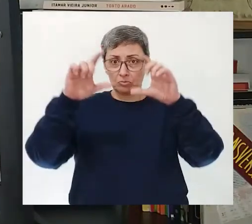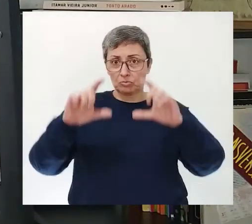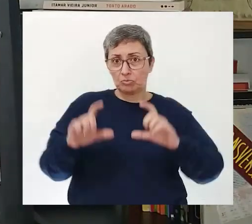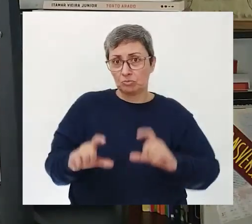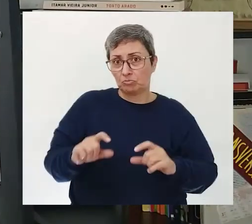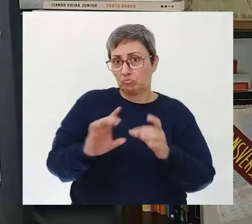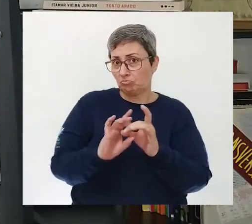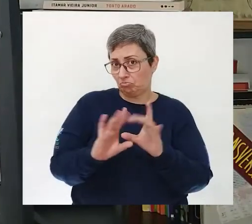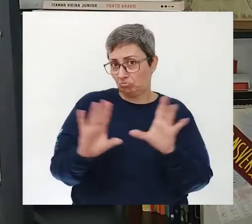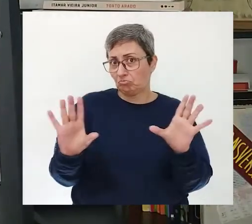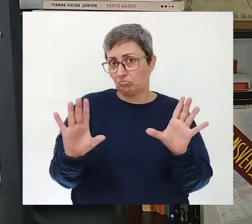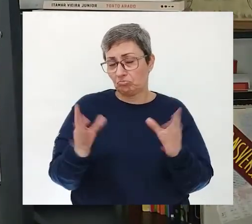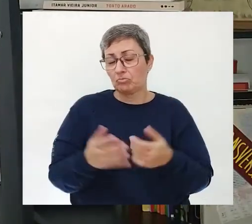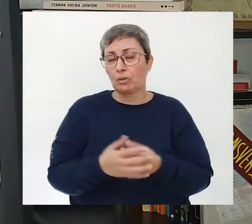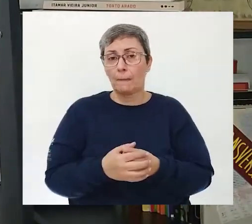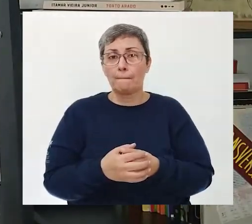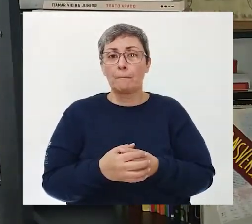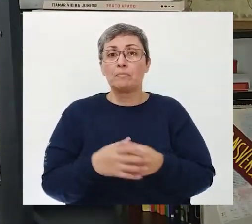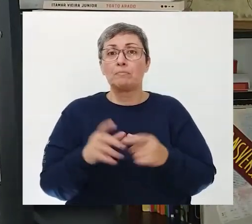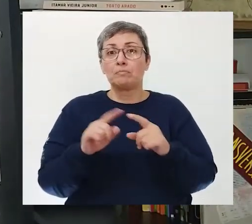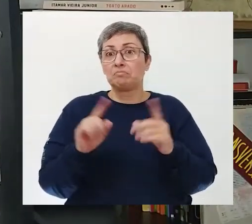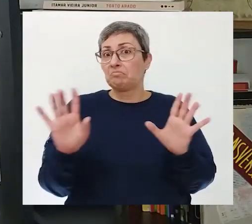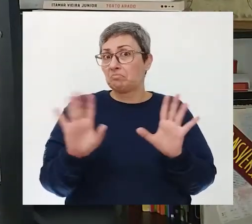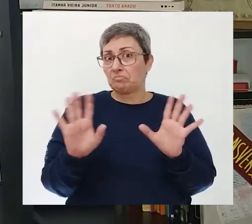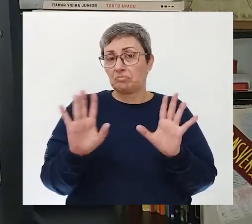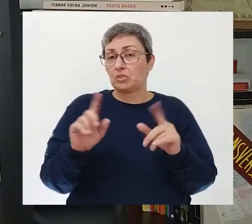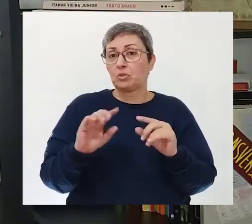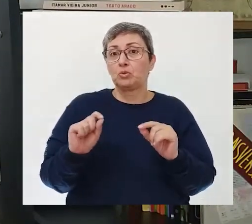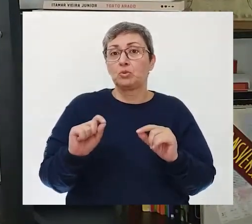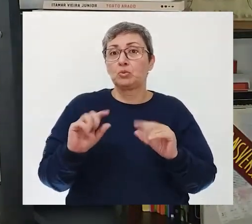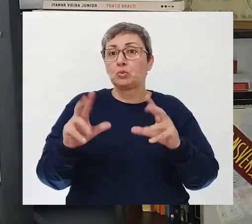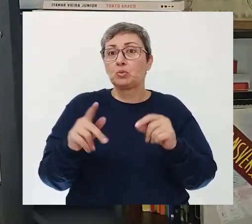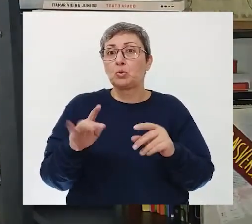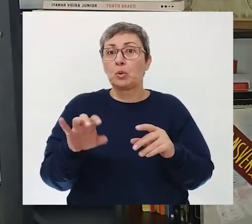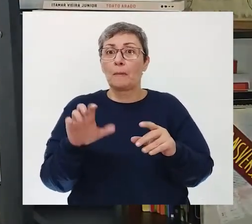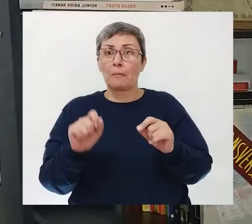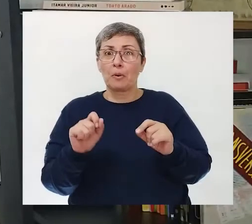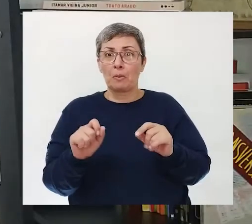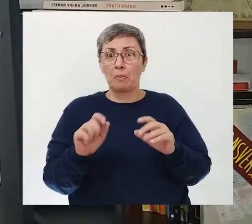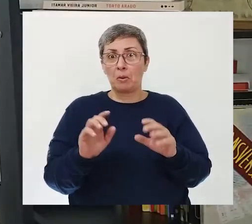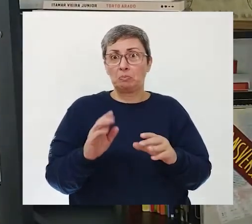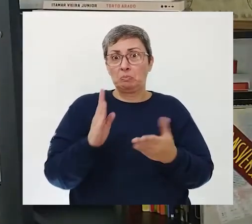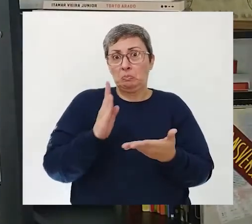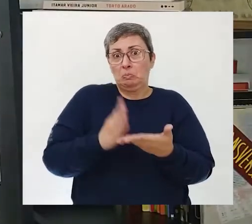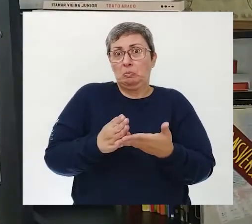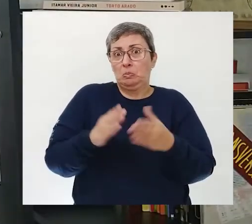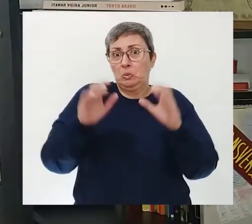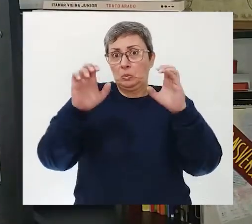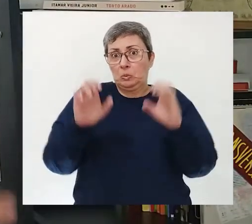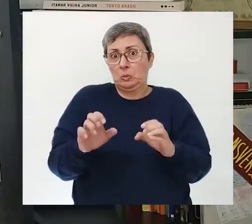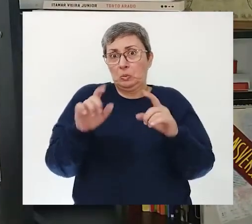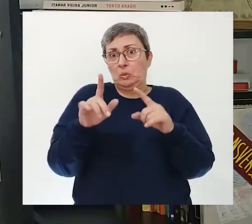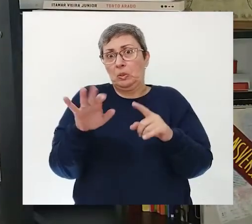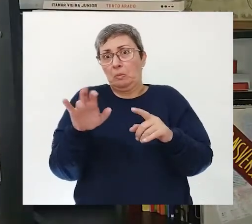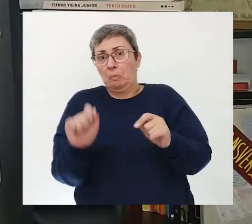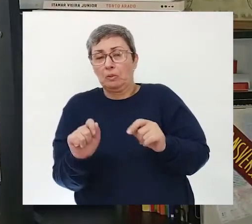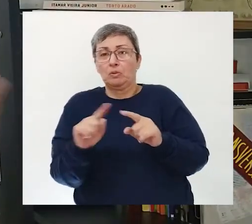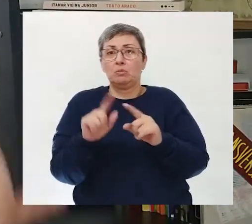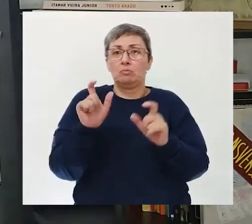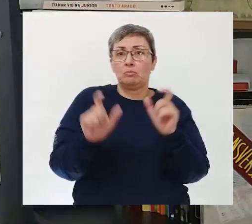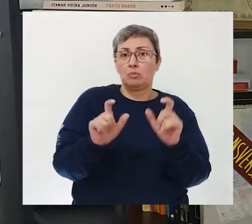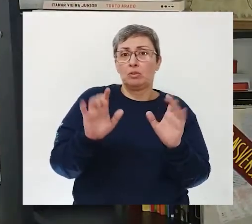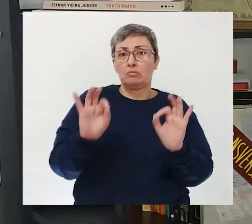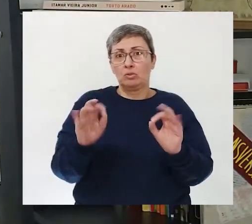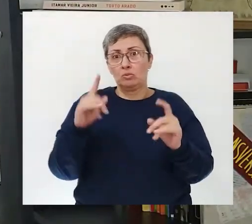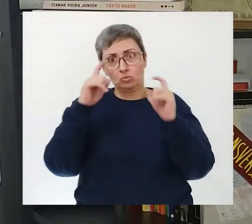estrofes Acabam sendo mais livres Não são todos os poemas Que são estáticos Ou que possuem rimas Ou que usam